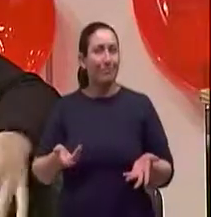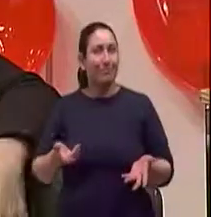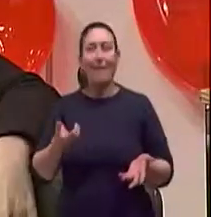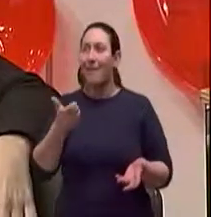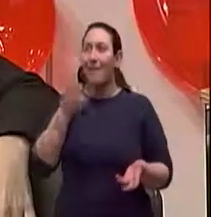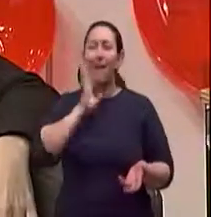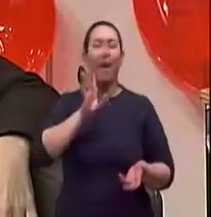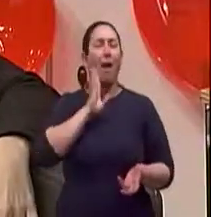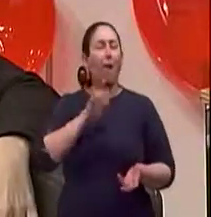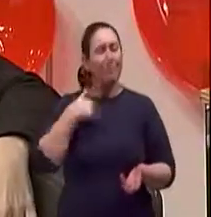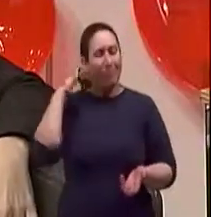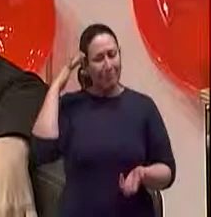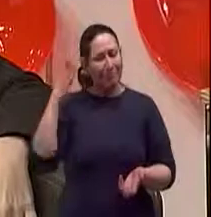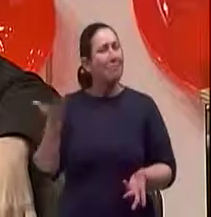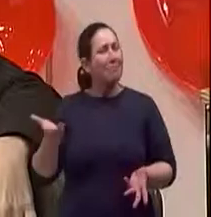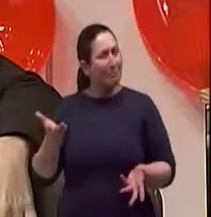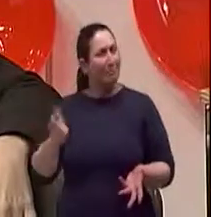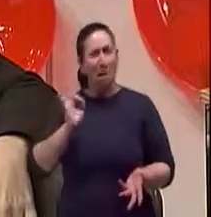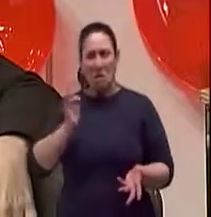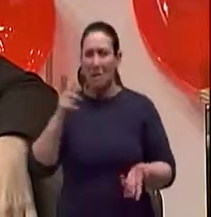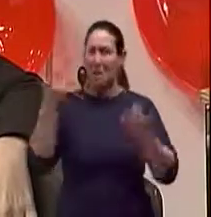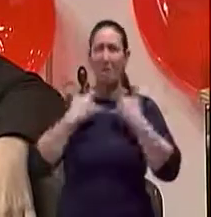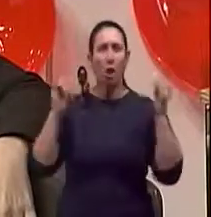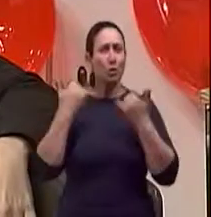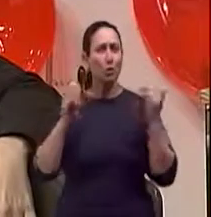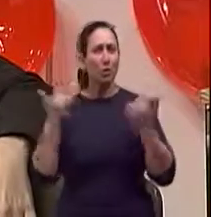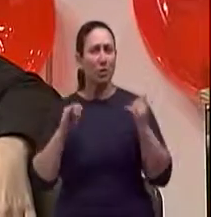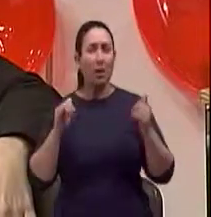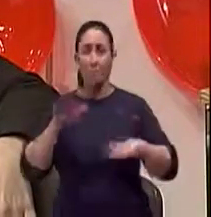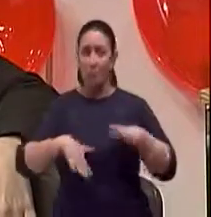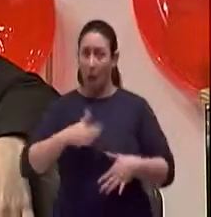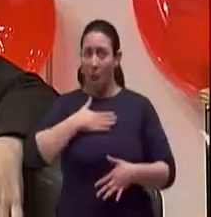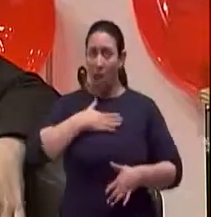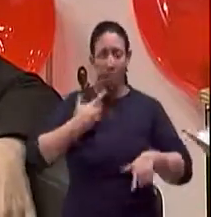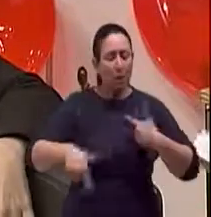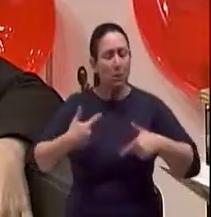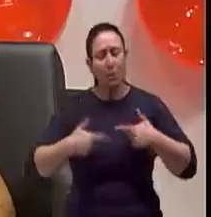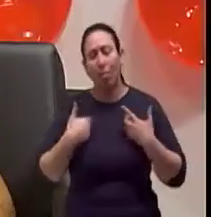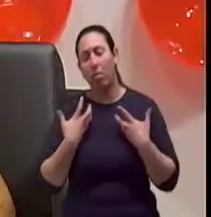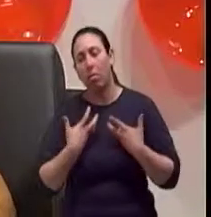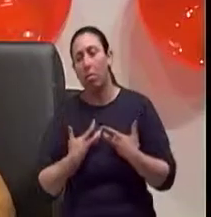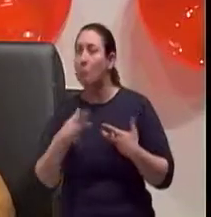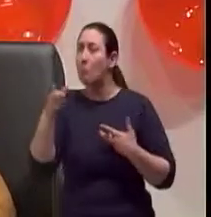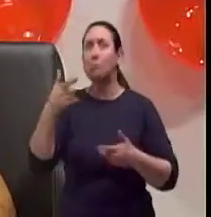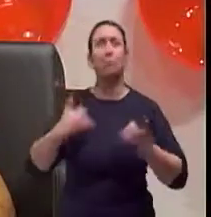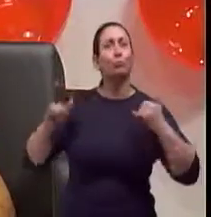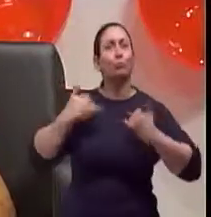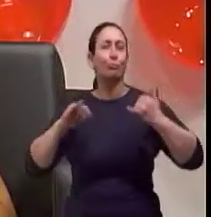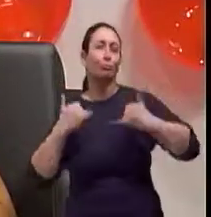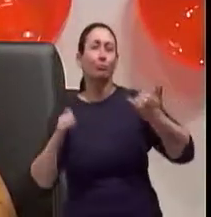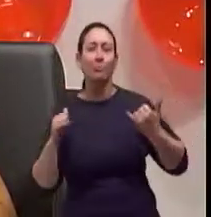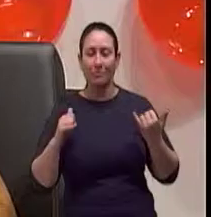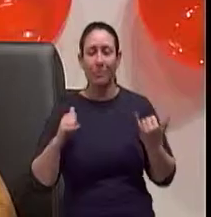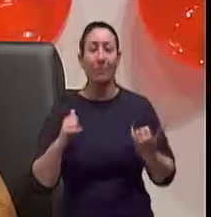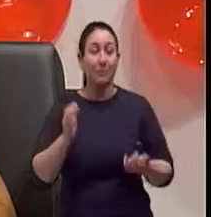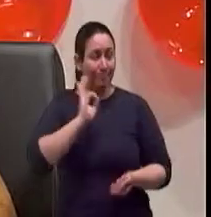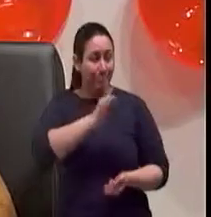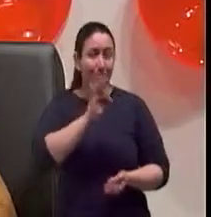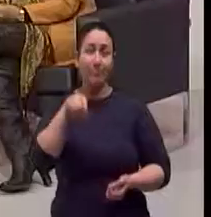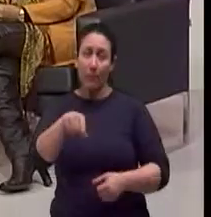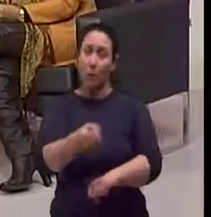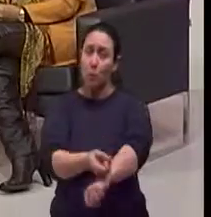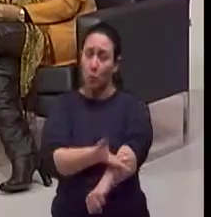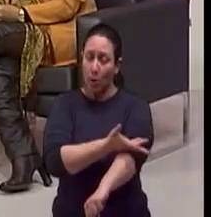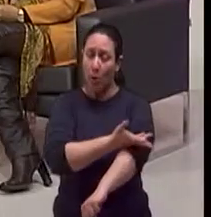puxa vida, às vezes eu fico pensando, mas ela tem mais energia do que às vezes eu tenho. E isso é equilíbrio emocional. Claro. Isso é equilibrar a E